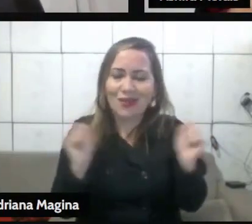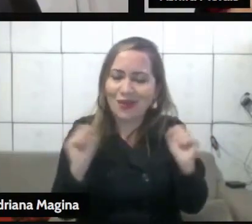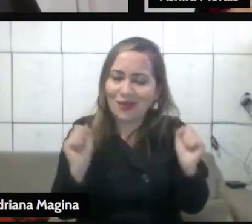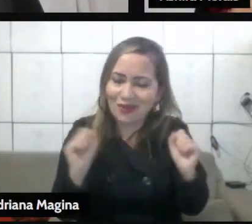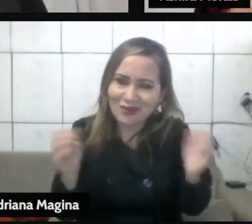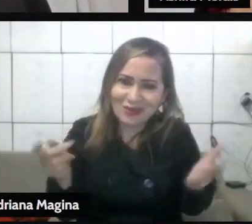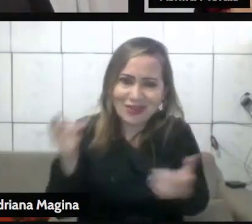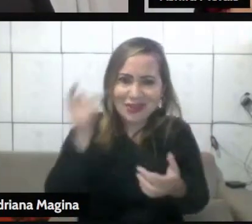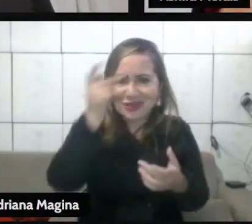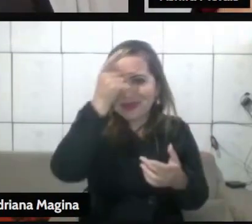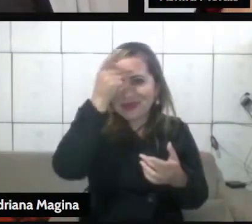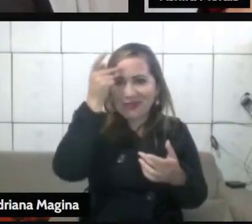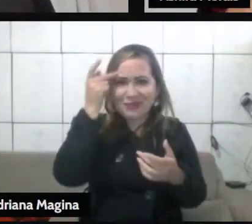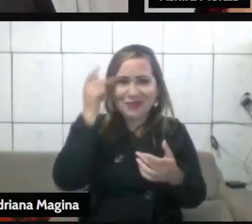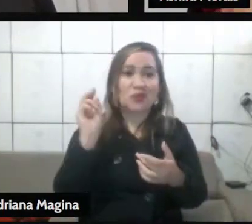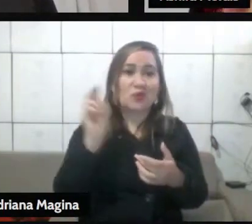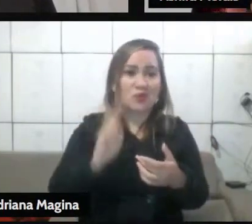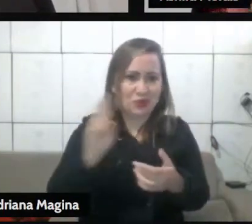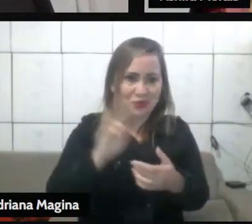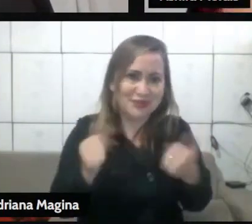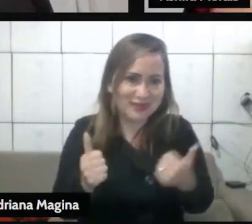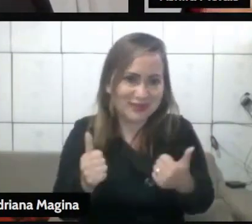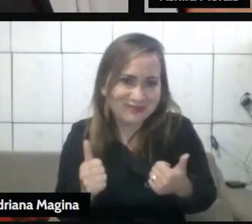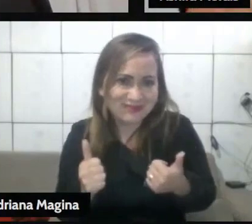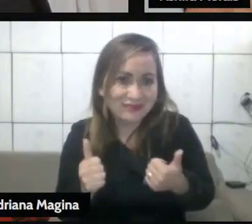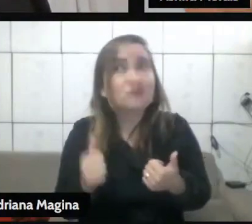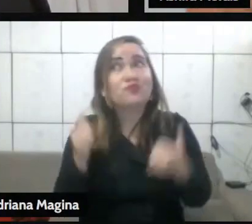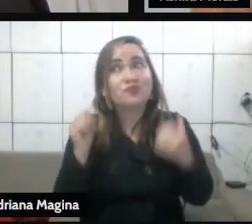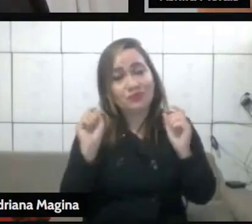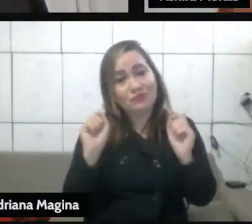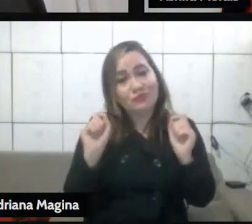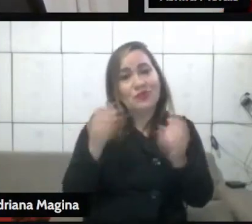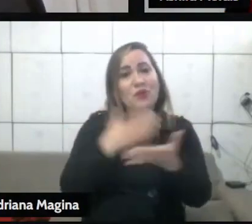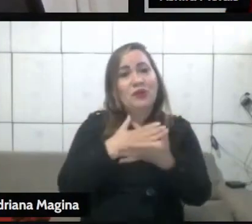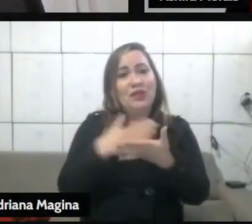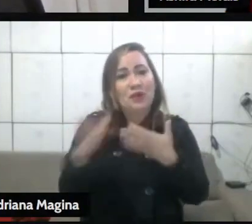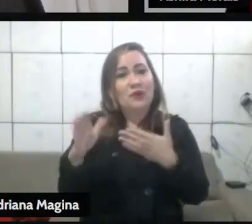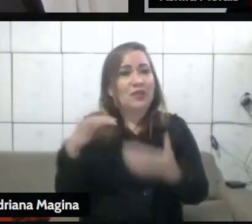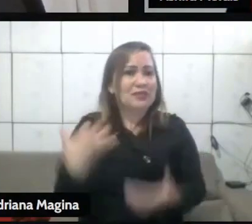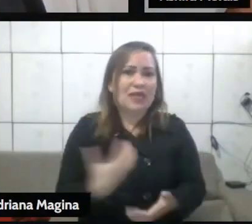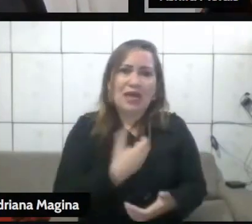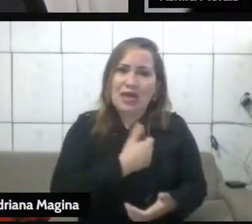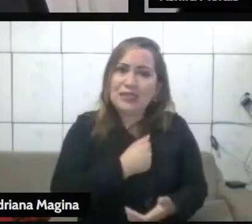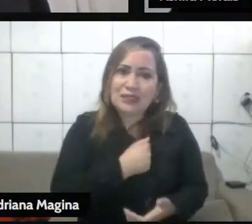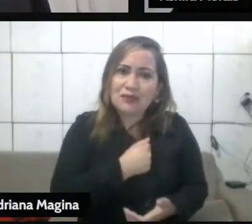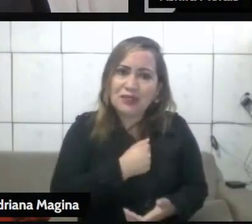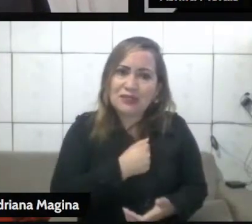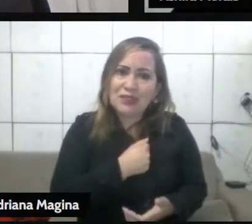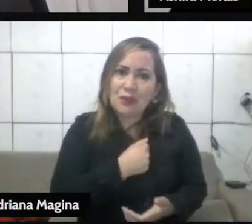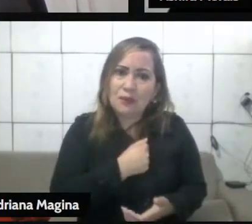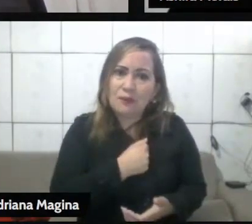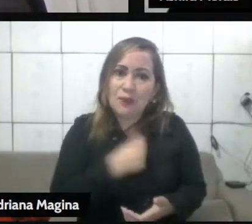comigo. Mas vamos lá, o que acontece? Se a salvação fosse pelas obras,